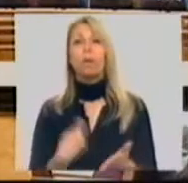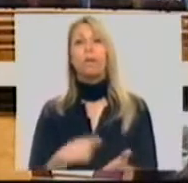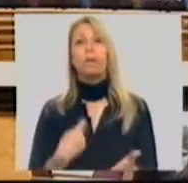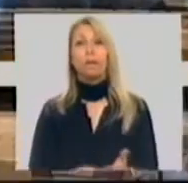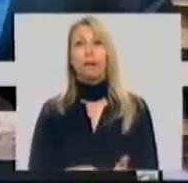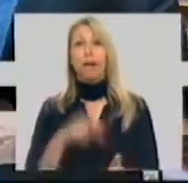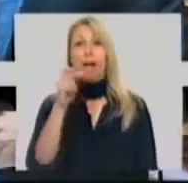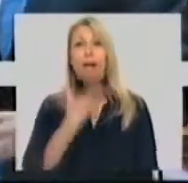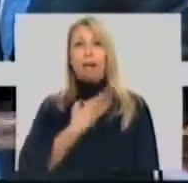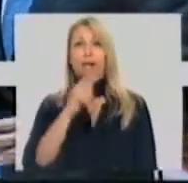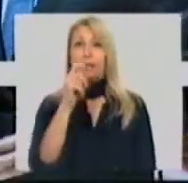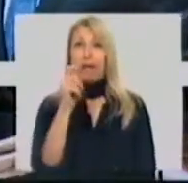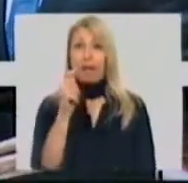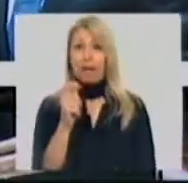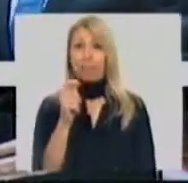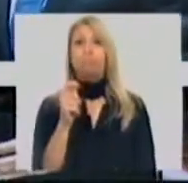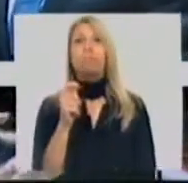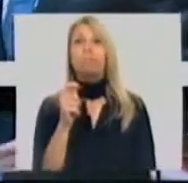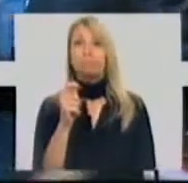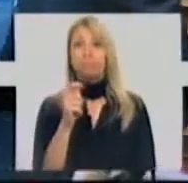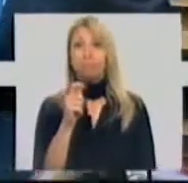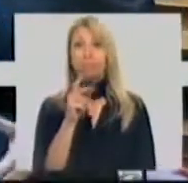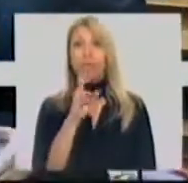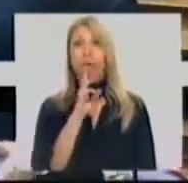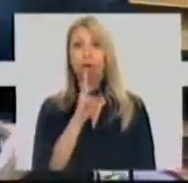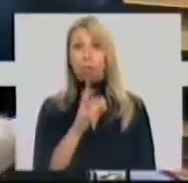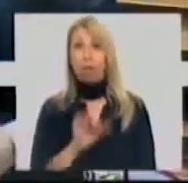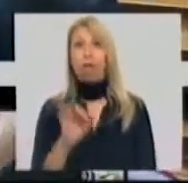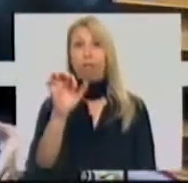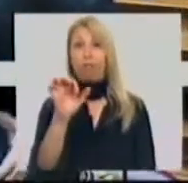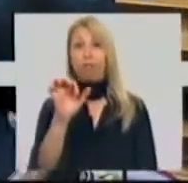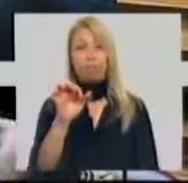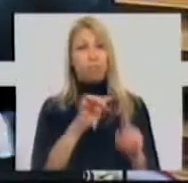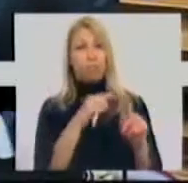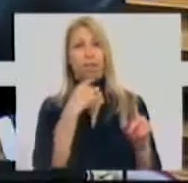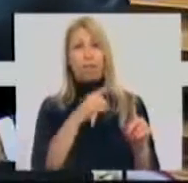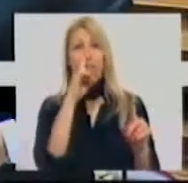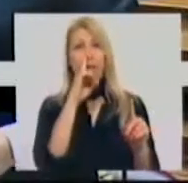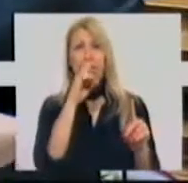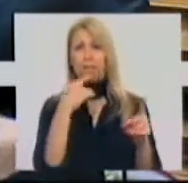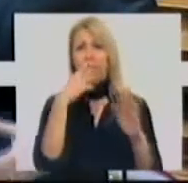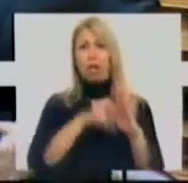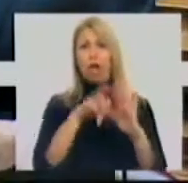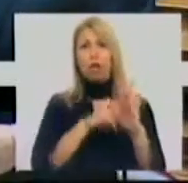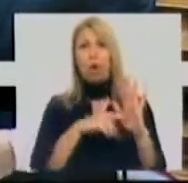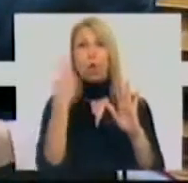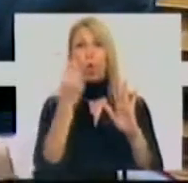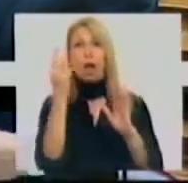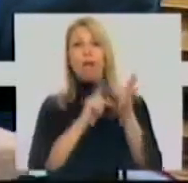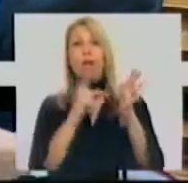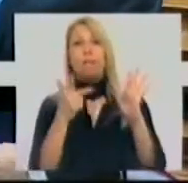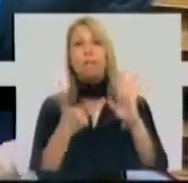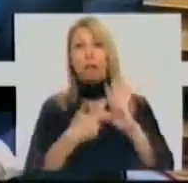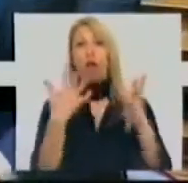para a ADSE, a sua resposta desmente um relatório da Unidade Técnica de Apoio Orçamental que, na sua página 3,